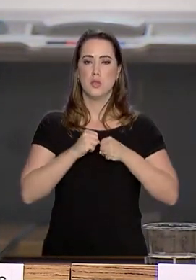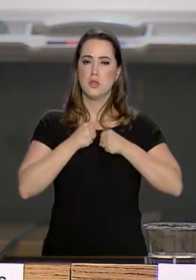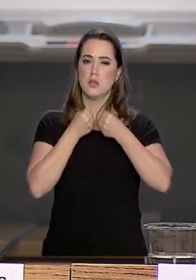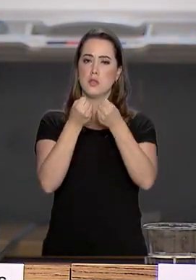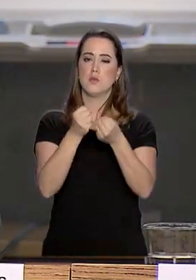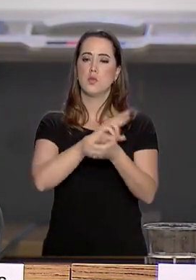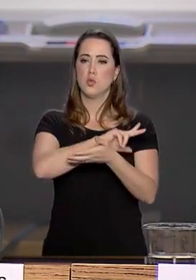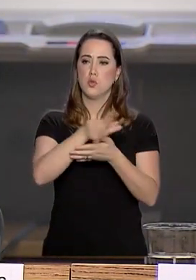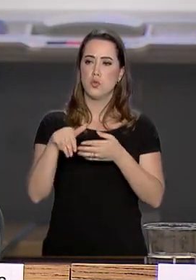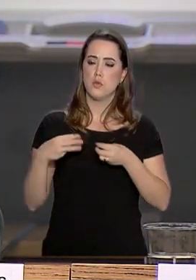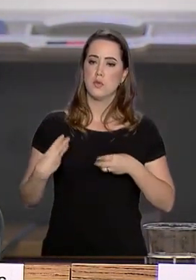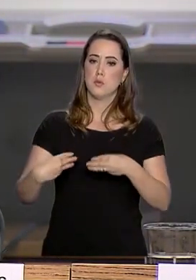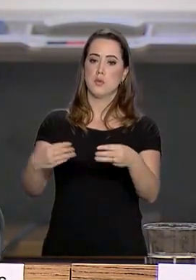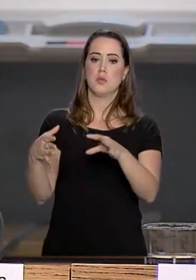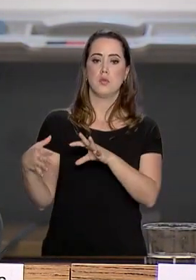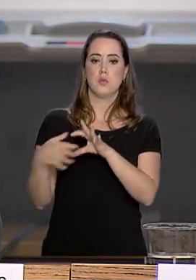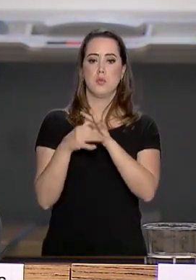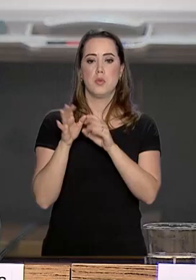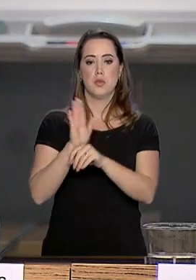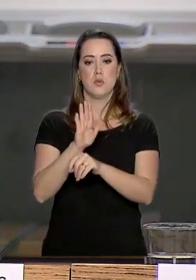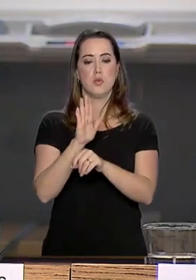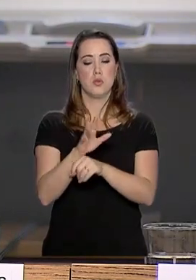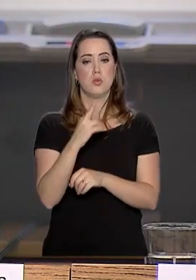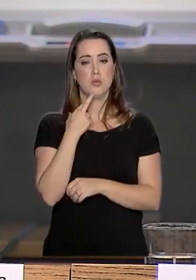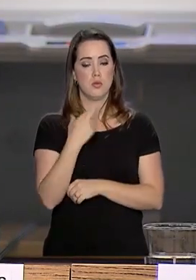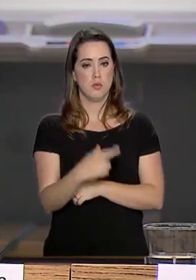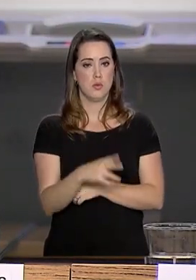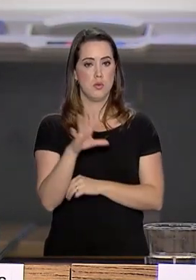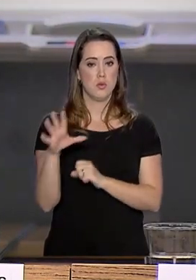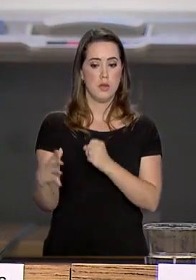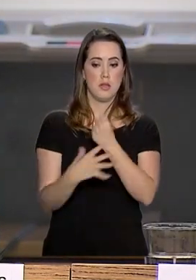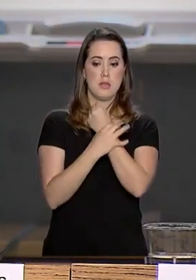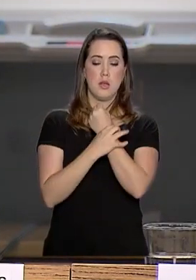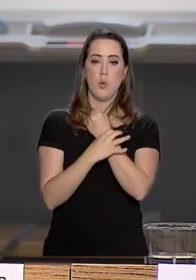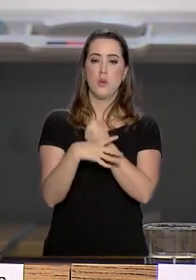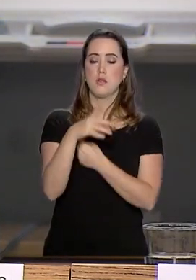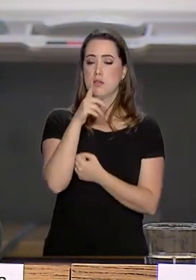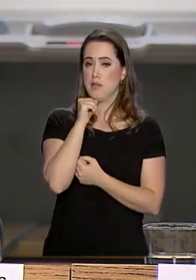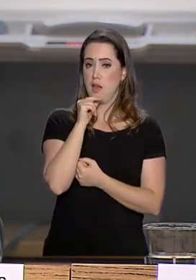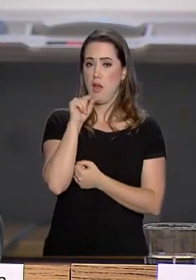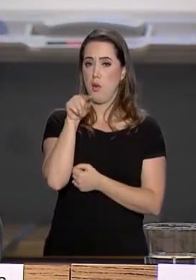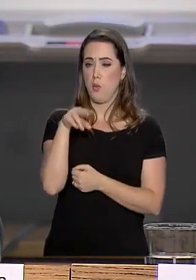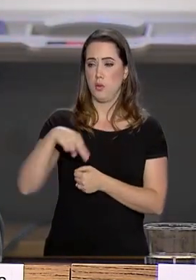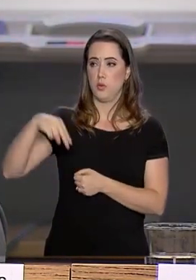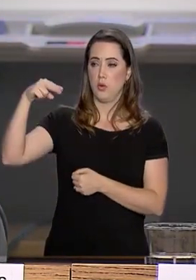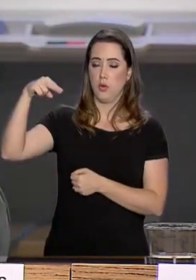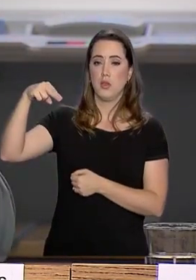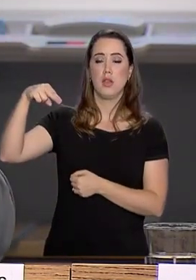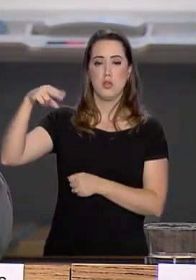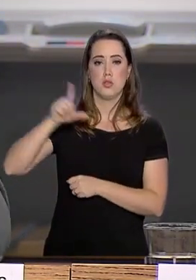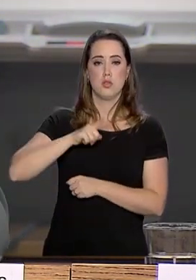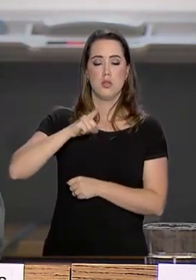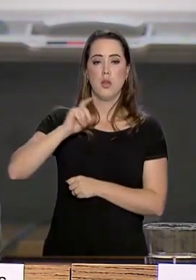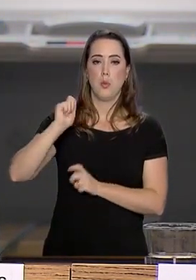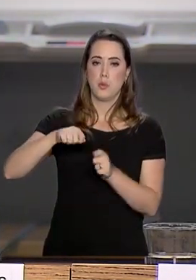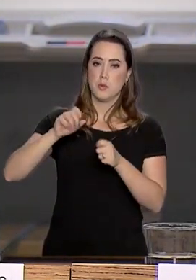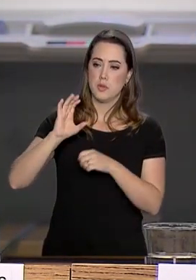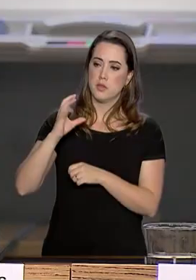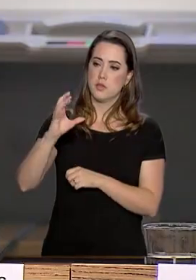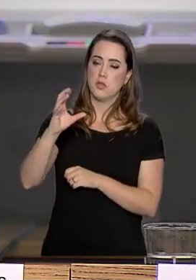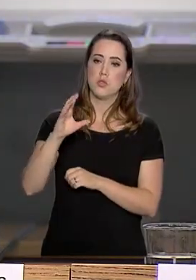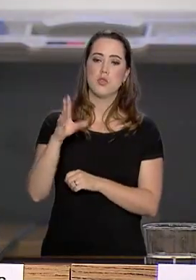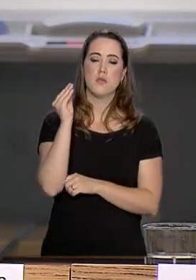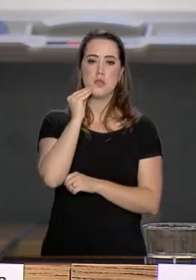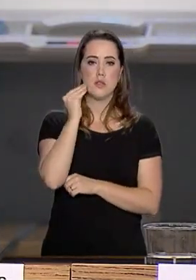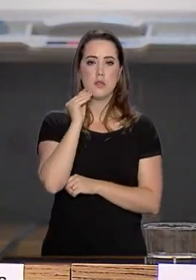interministerial para ajudar na solução da segurança hídrica do Nordeste, tenham subsídios científicos e